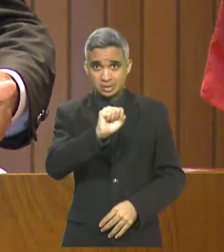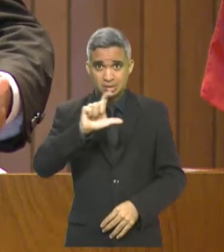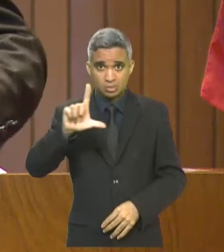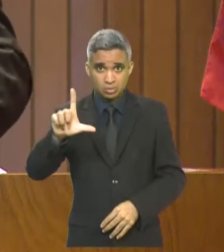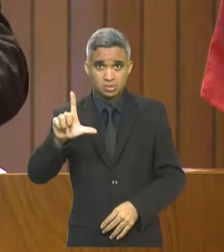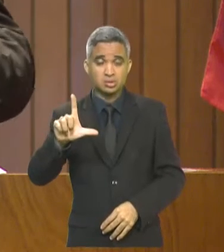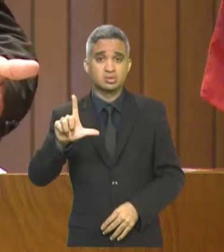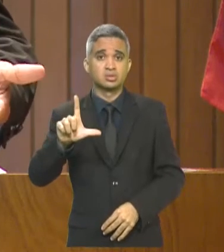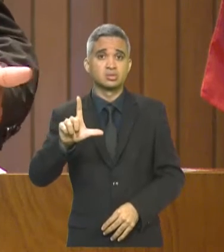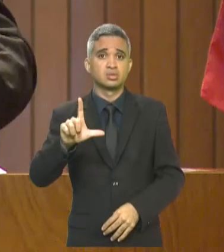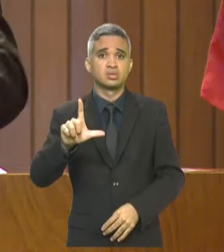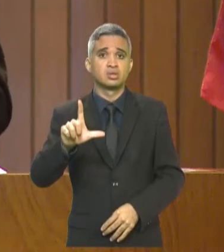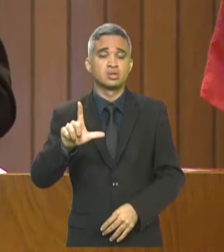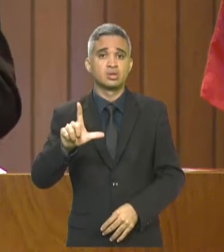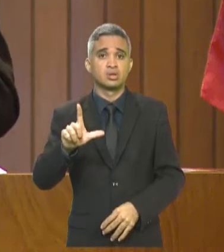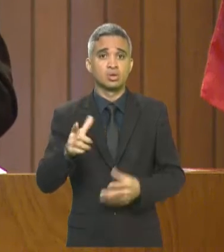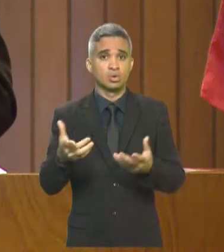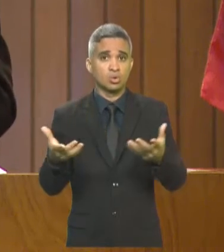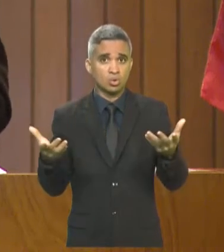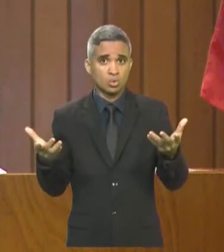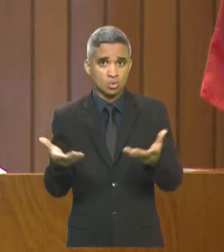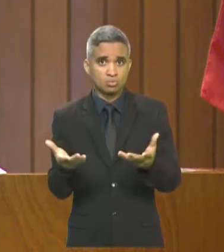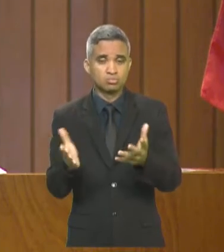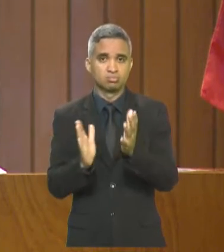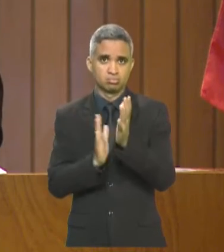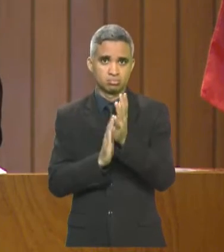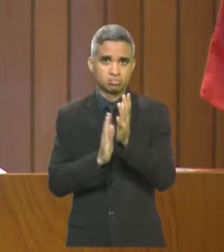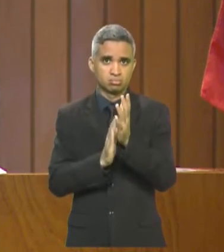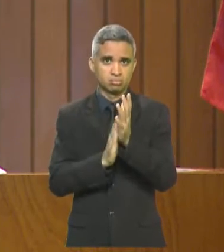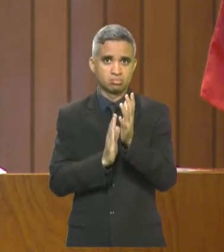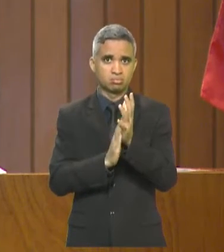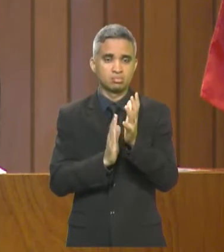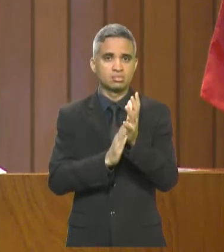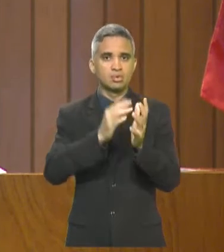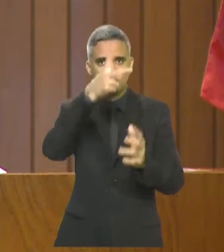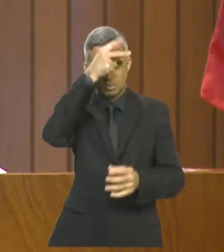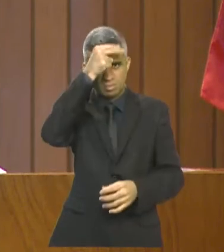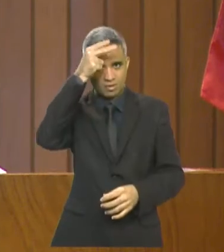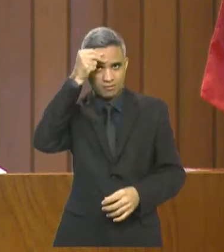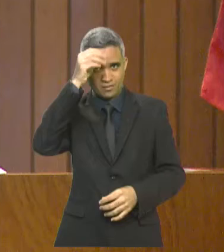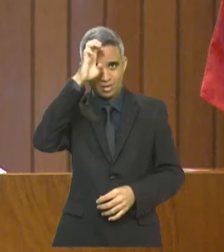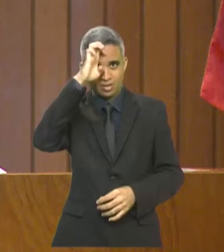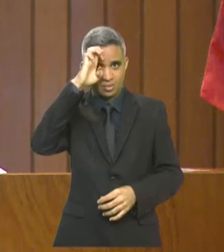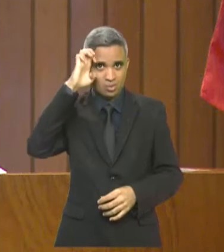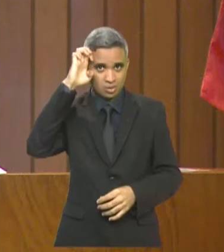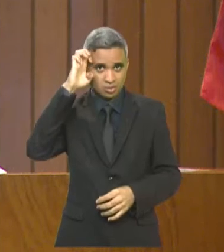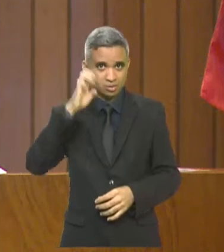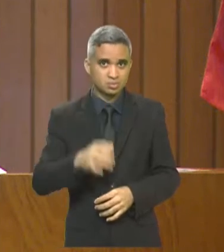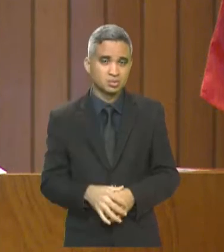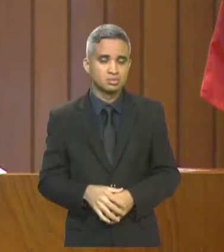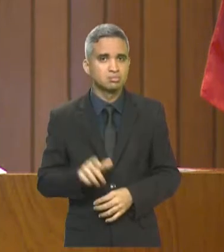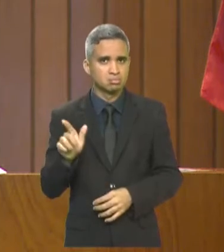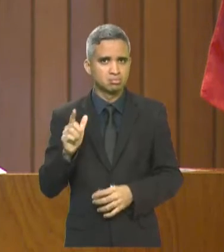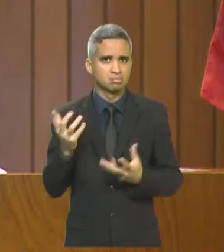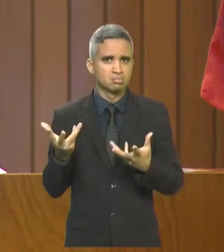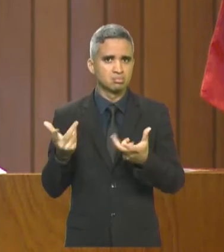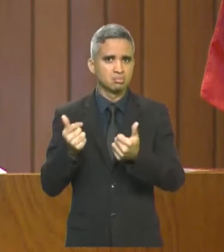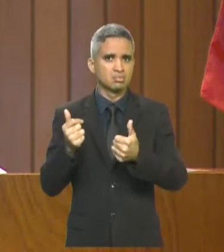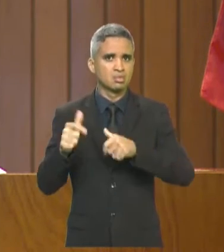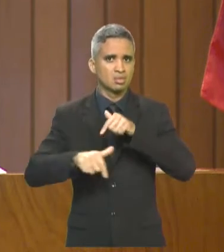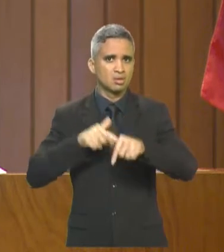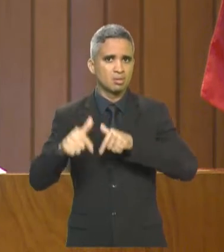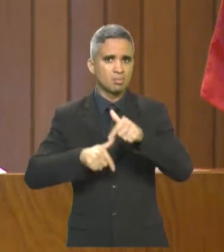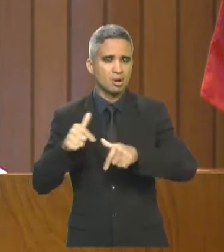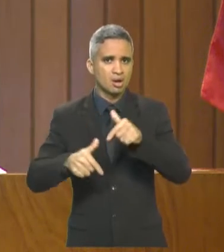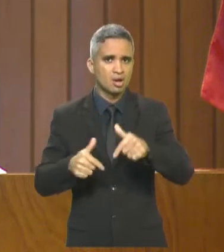mais uma vez, para exaltar a ação do prefeito de São Luís, o prefeito Eduardo Brait, que tem